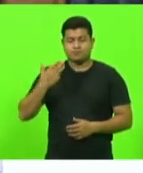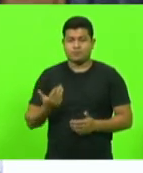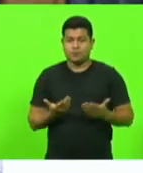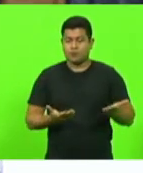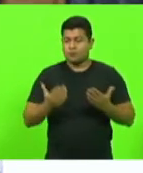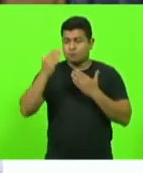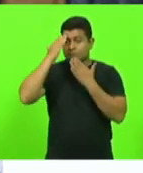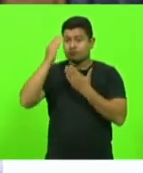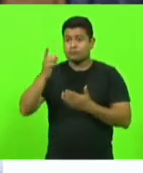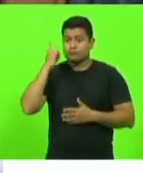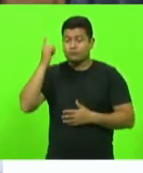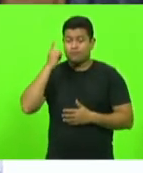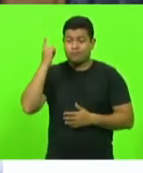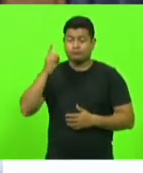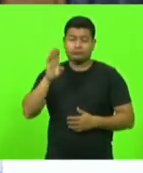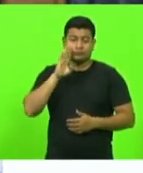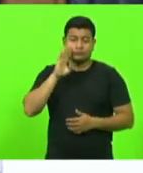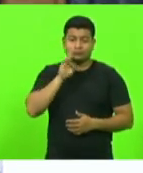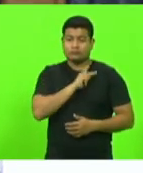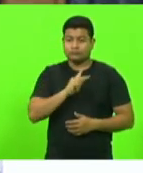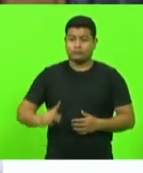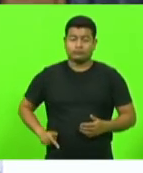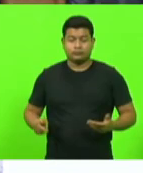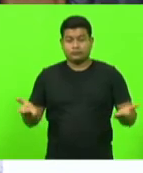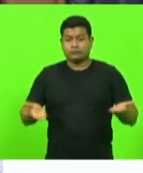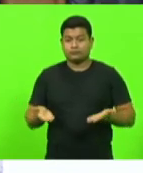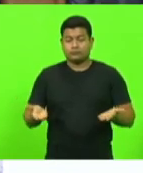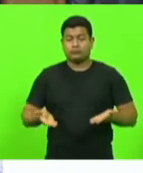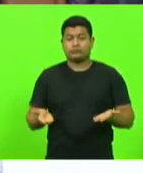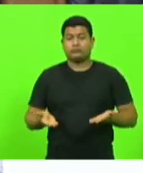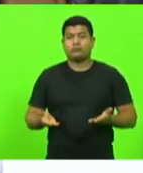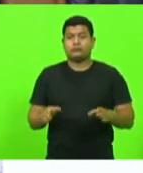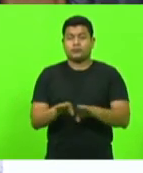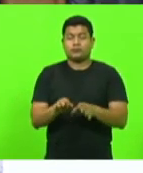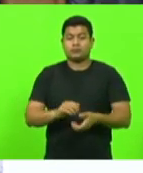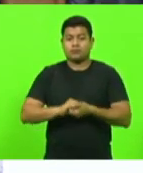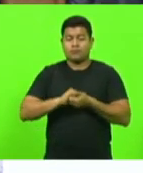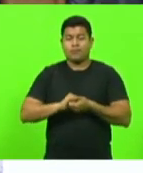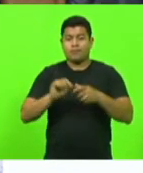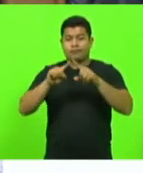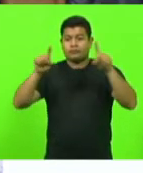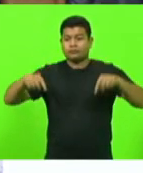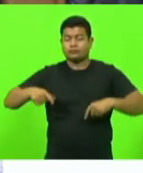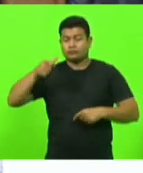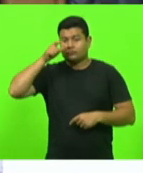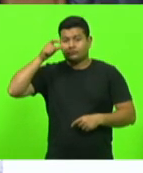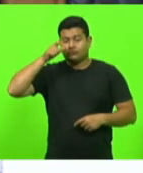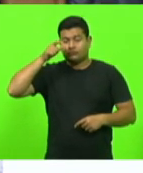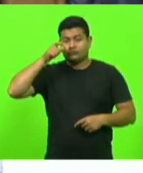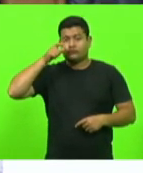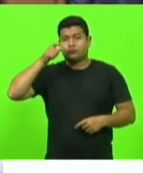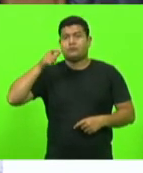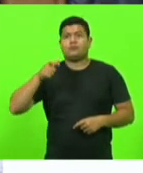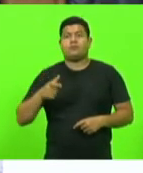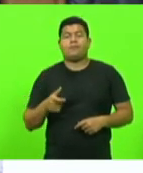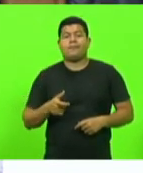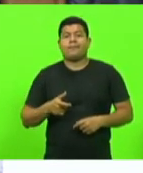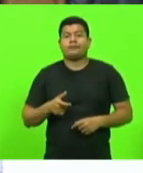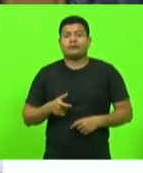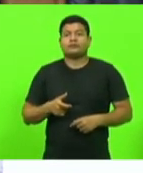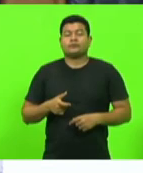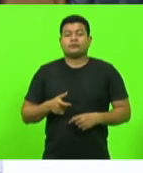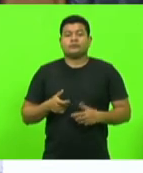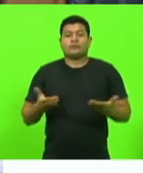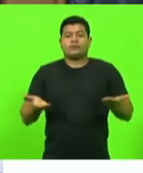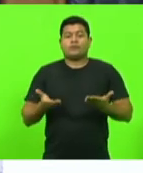em exercício, deputado Nilson Berlanda, cumprimento os nobres colegas, servidores, quem nos assiste nos canais respectivos,